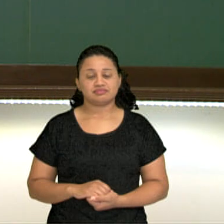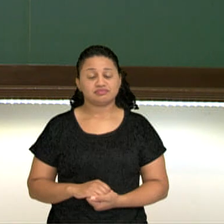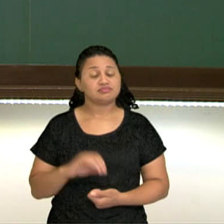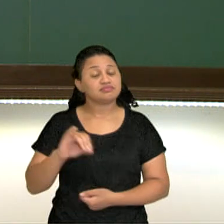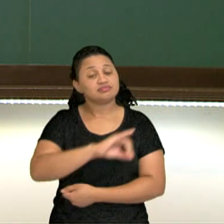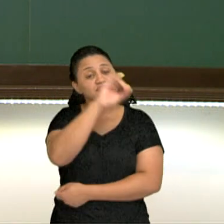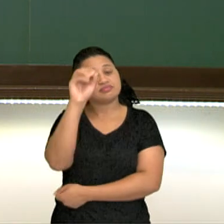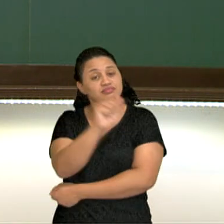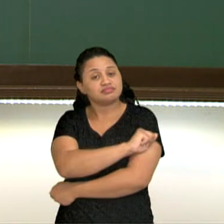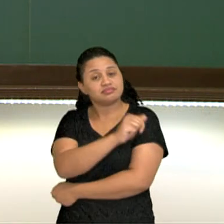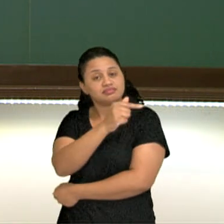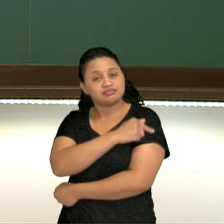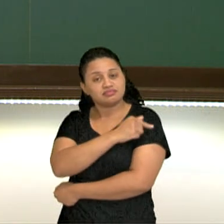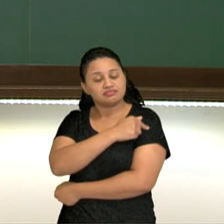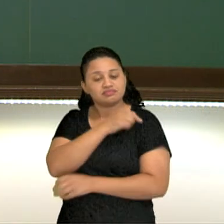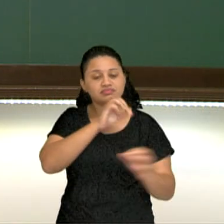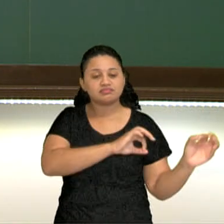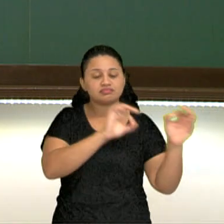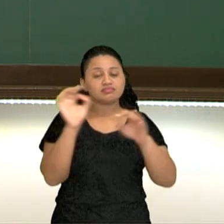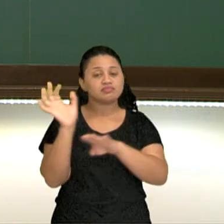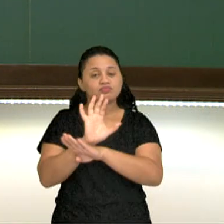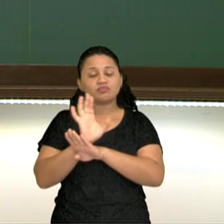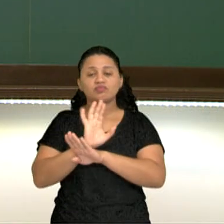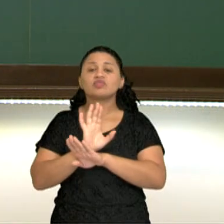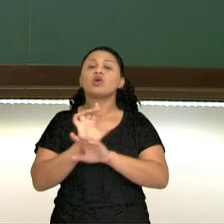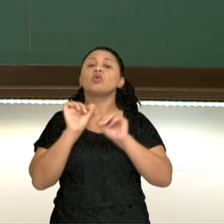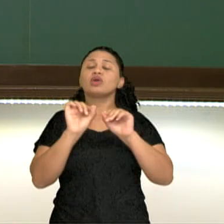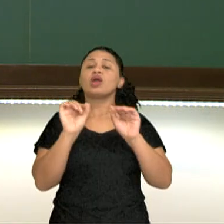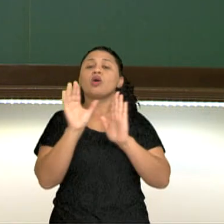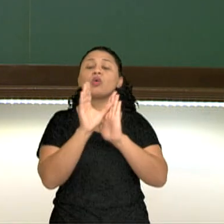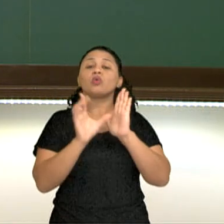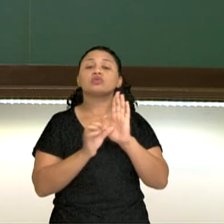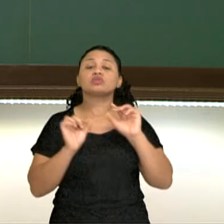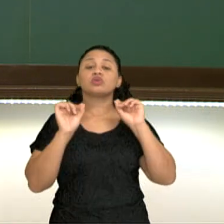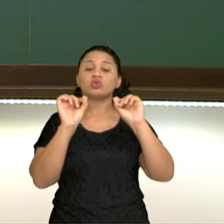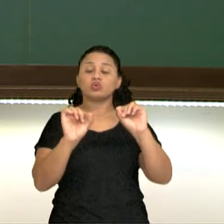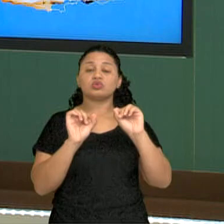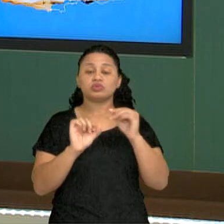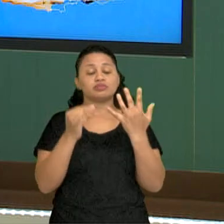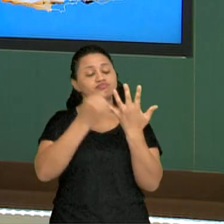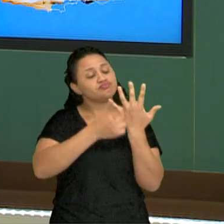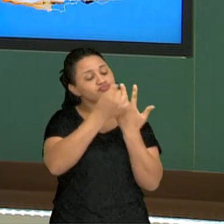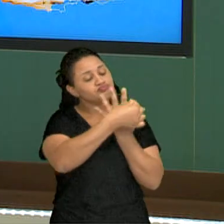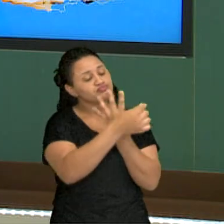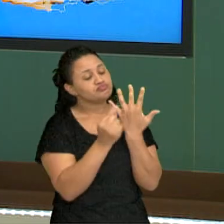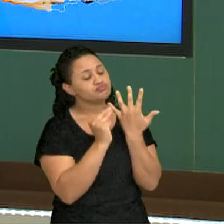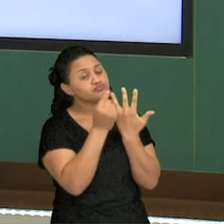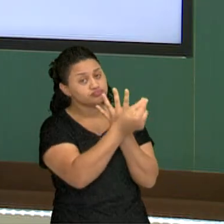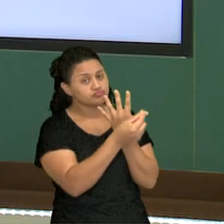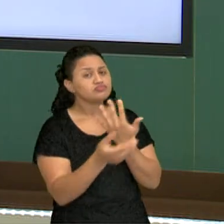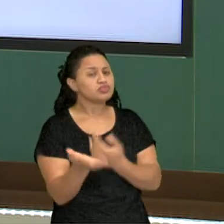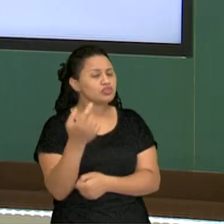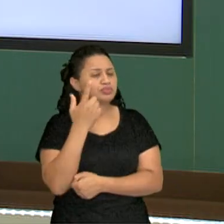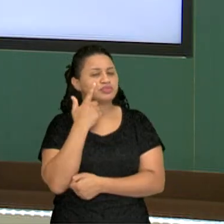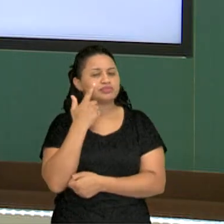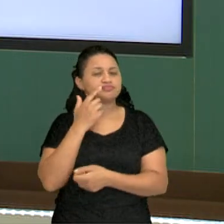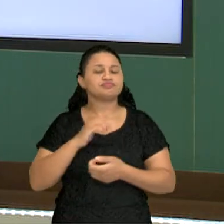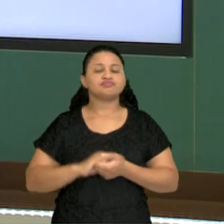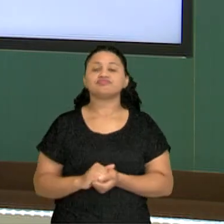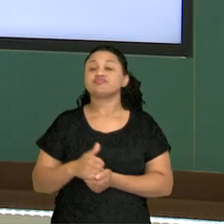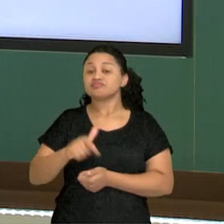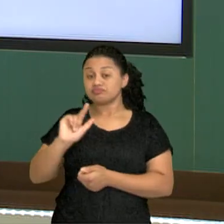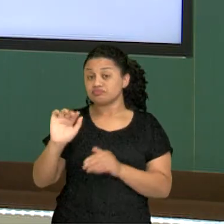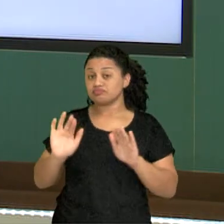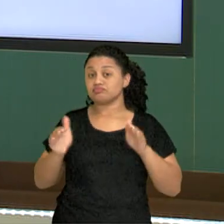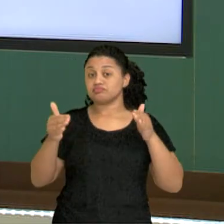Olá, estudantes do sétimo ano! Nesse vídeo, nós vamos falar sobre as briófitas. Então, acompanhem comigo. Antes de